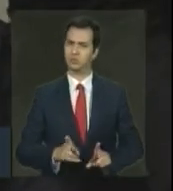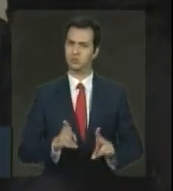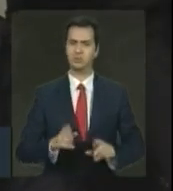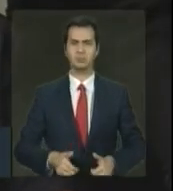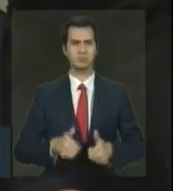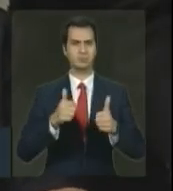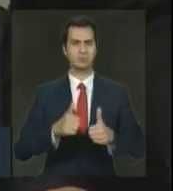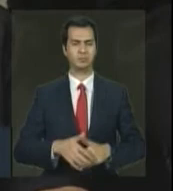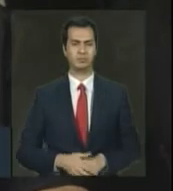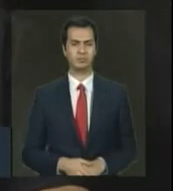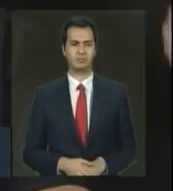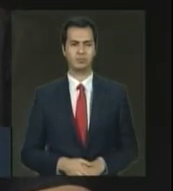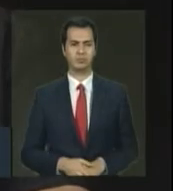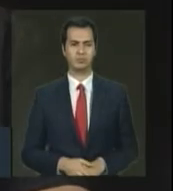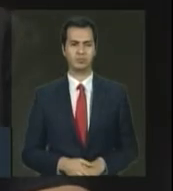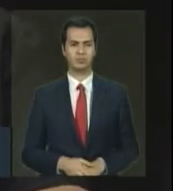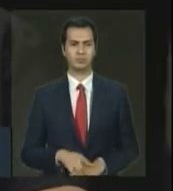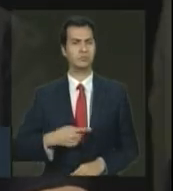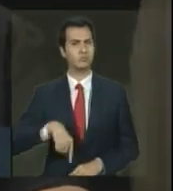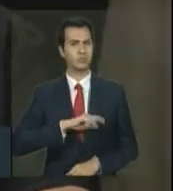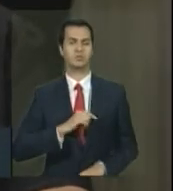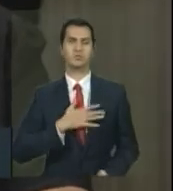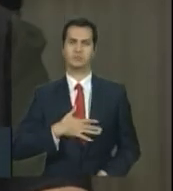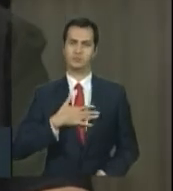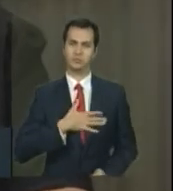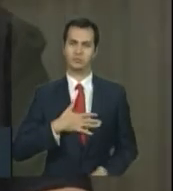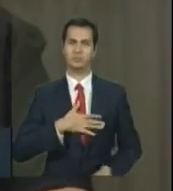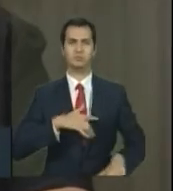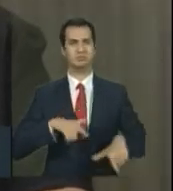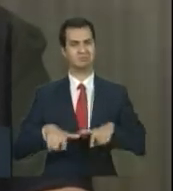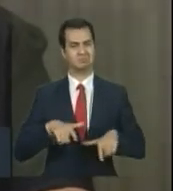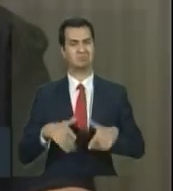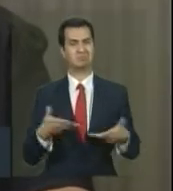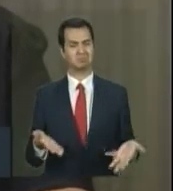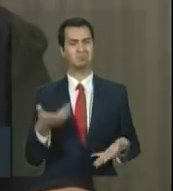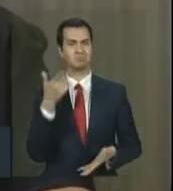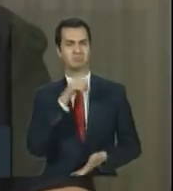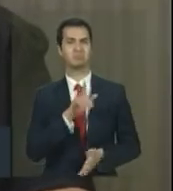melhor, mas estamos bem satisfeitos com os resultados até agora.